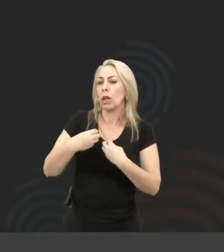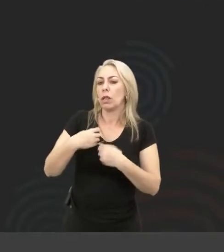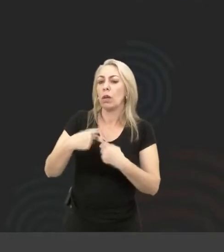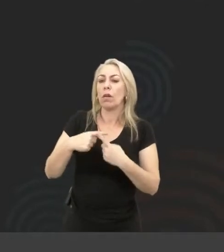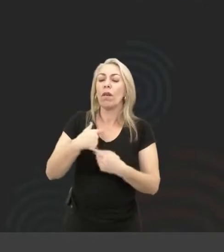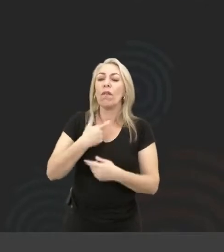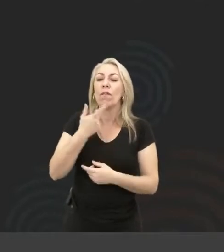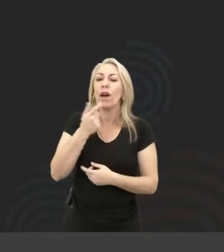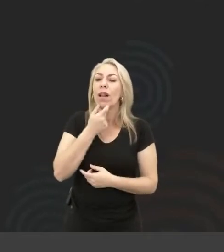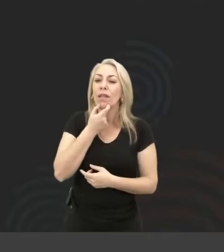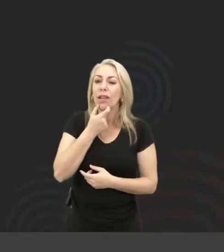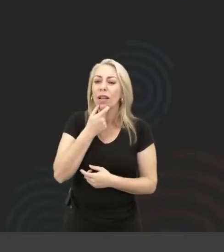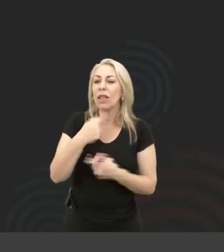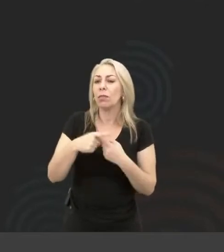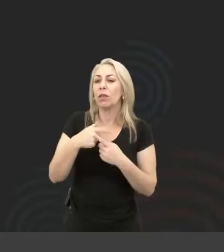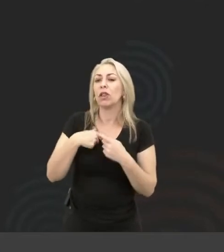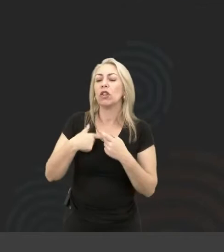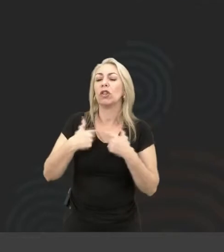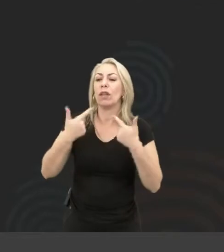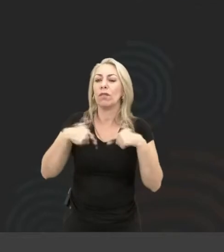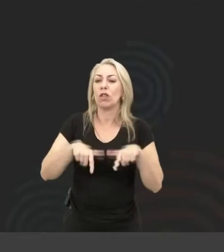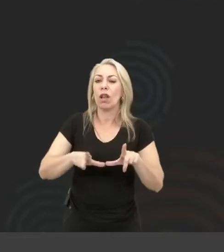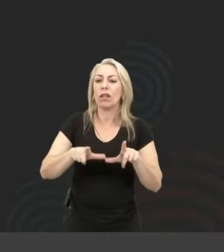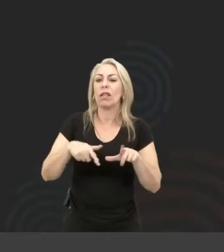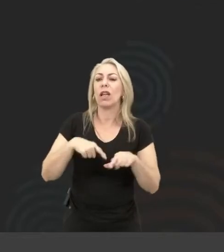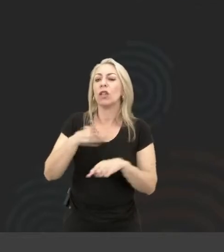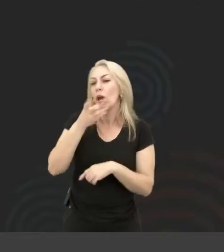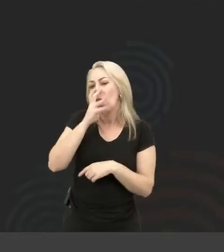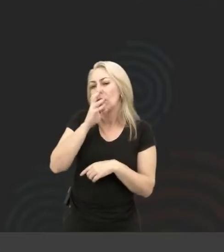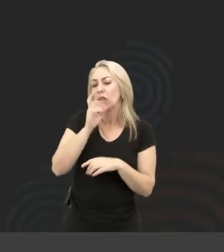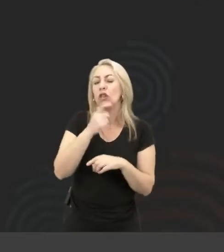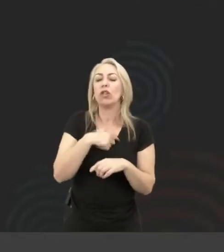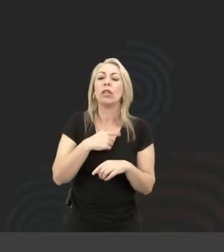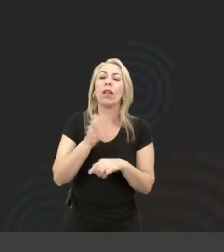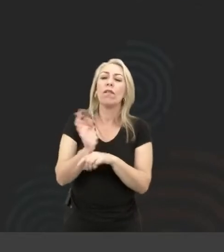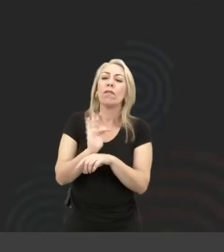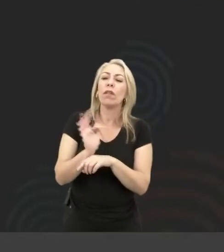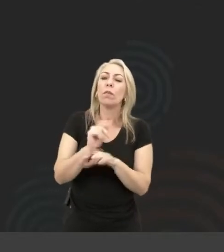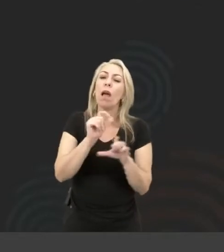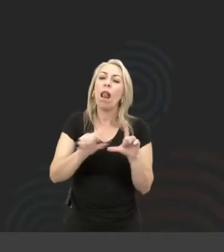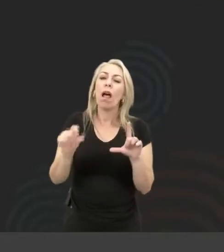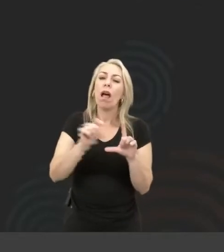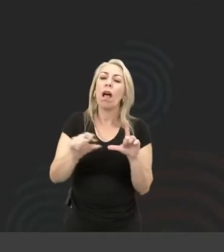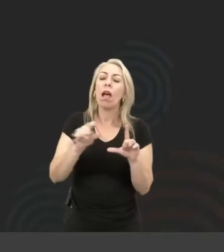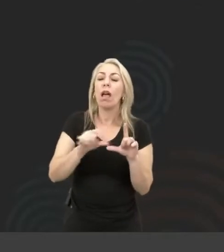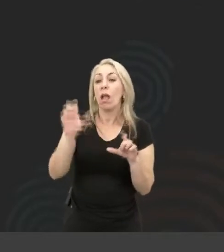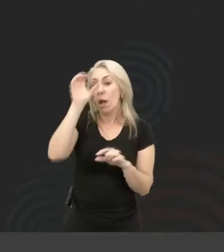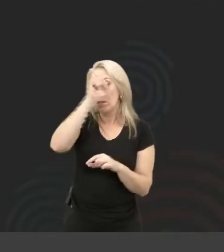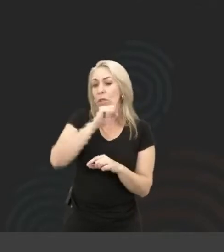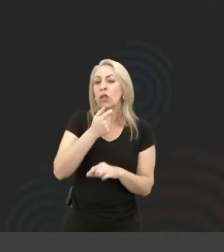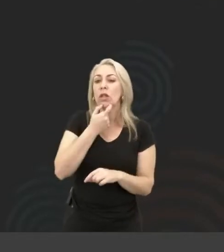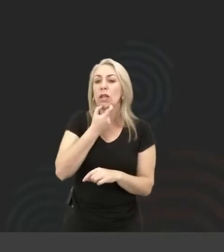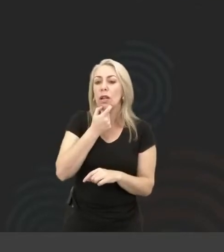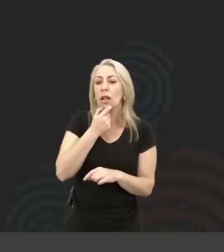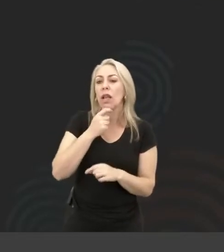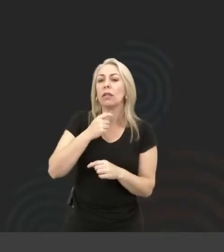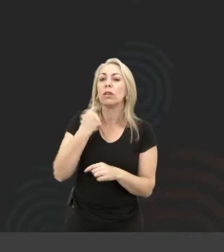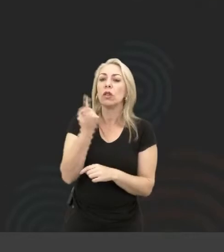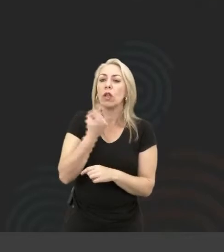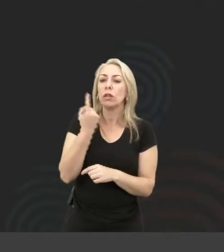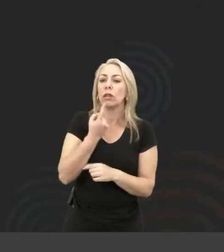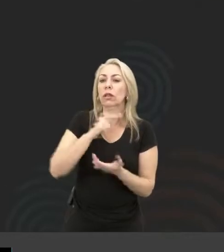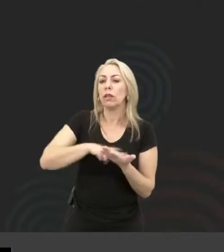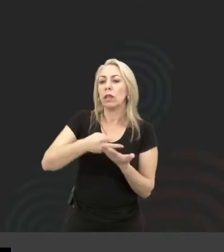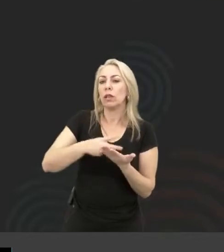videocassete, eu assistia filminho e prestava atenção na legenda e no que estavam falando. Aprendi inglês sozinha e traduzindo Pink